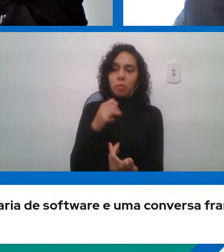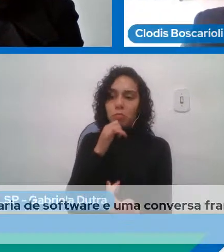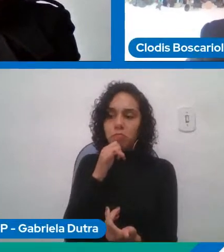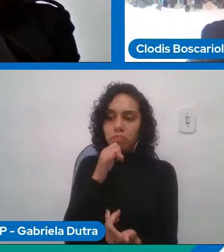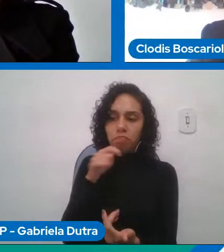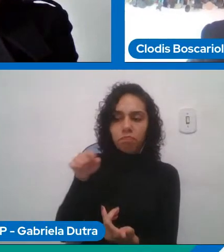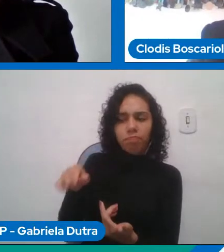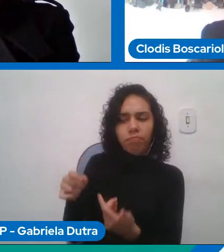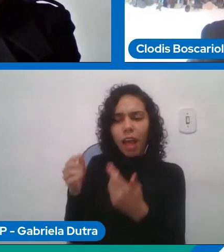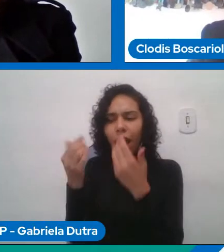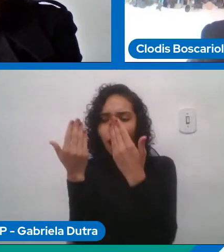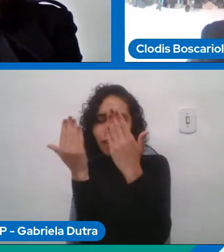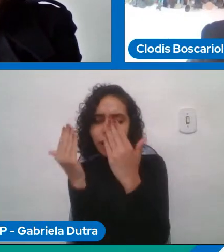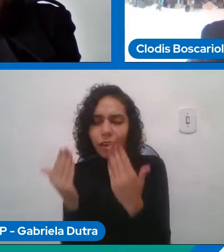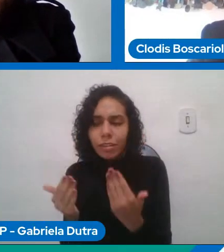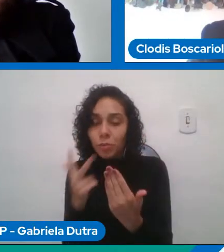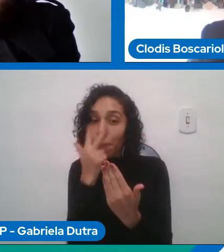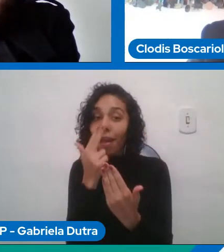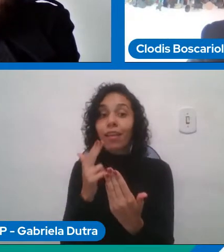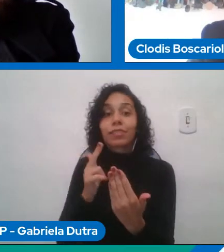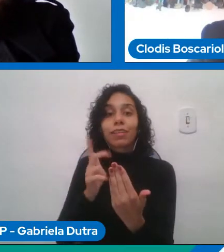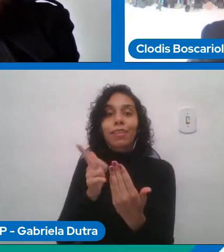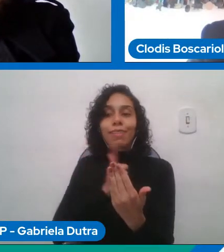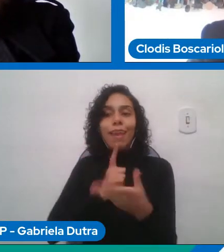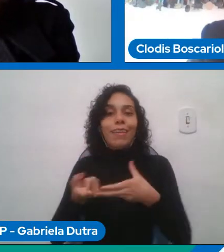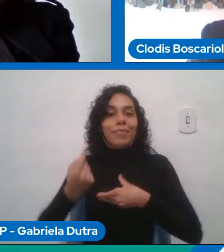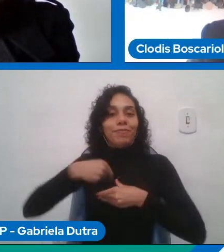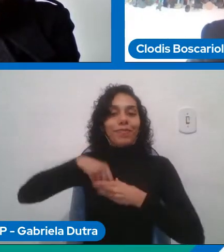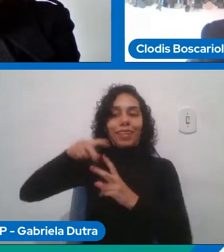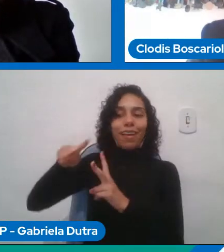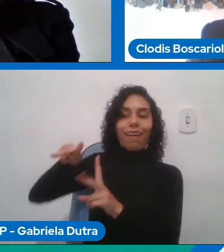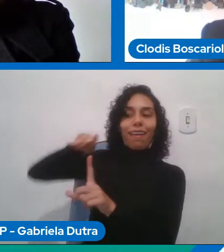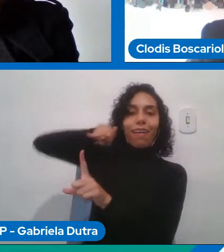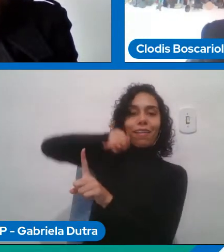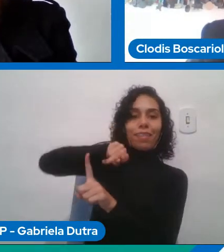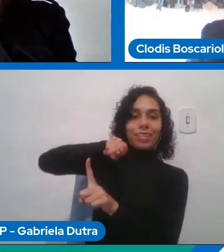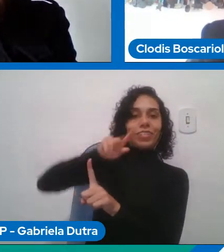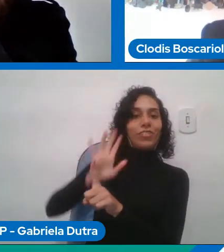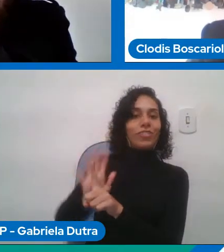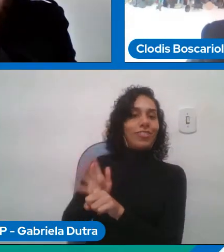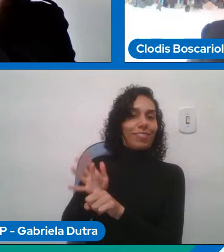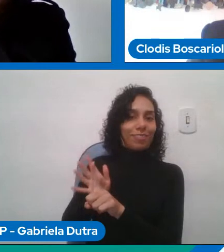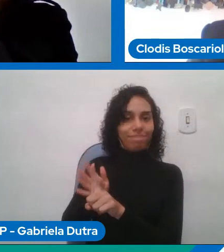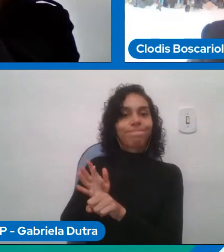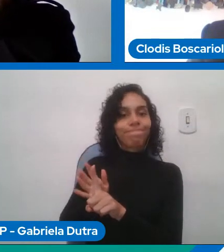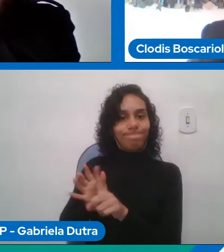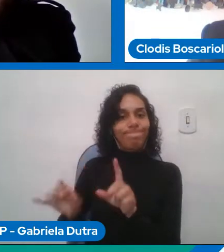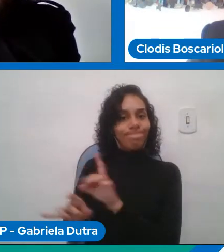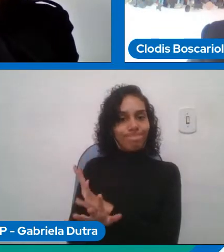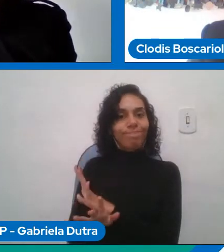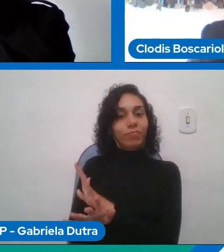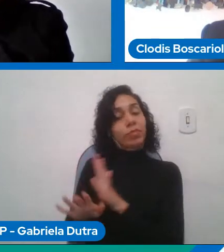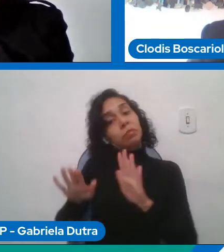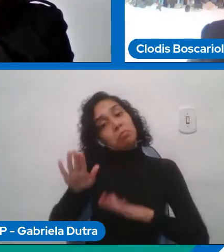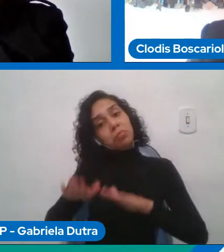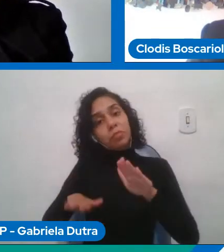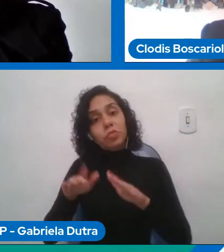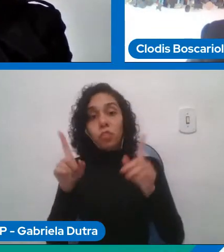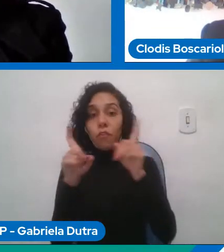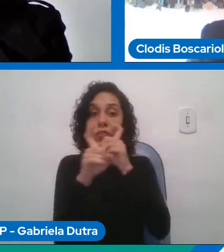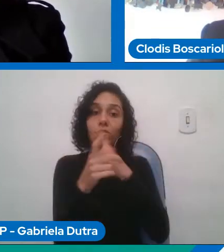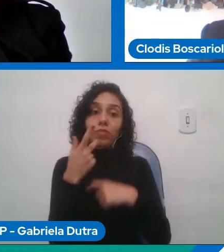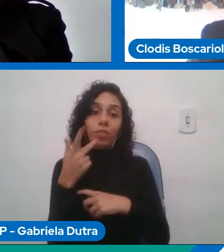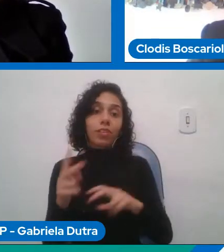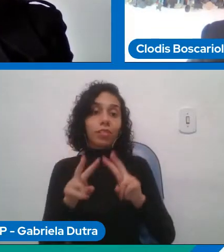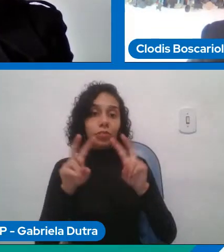então já fica muito difícil a gente falar de algo muito objetivo quando você está envolvendo